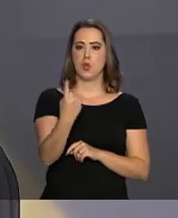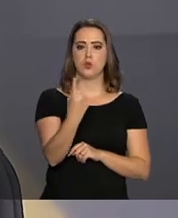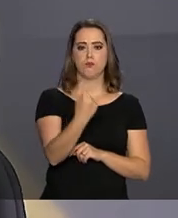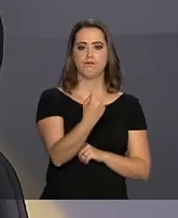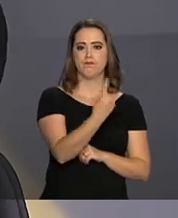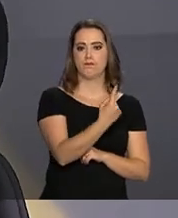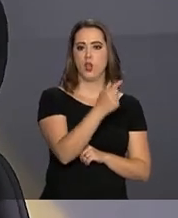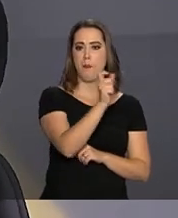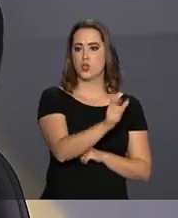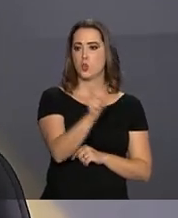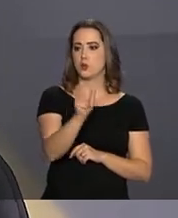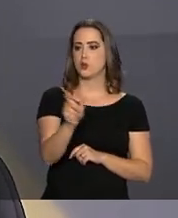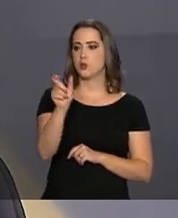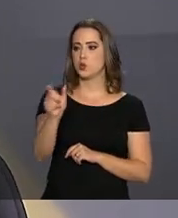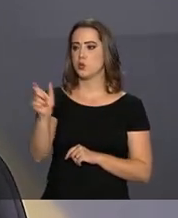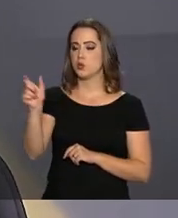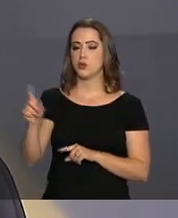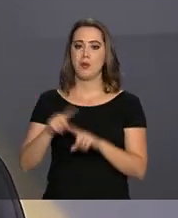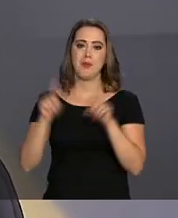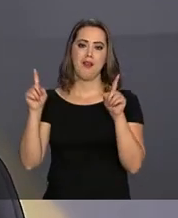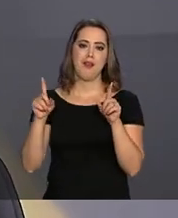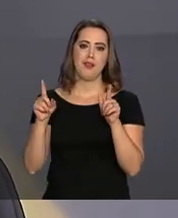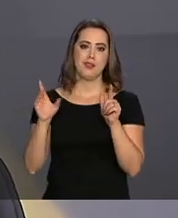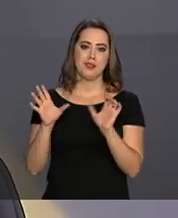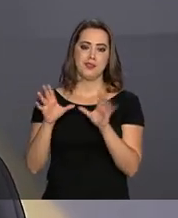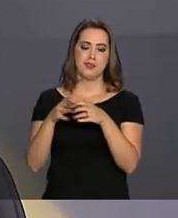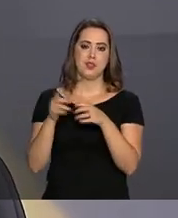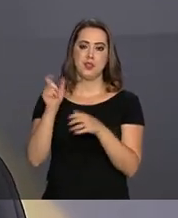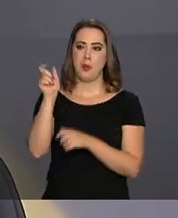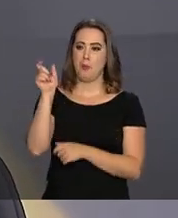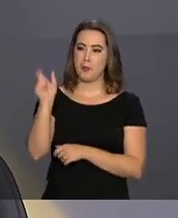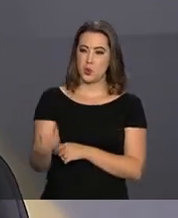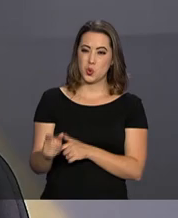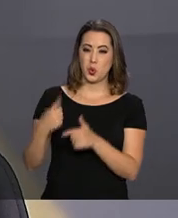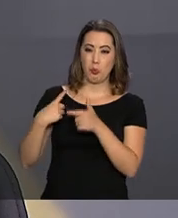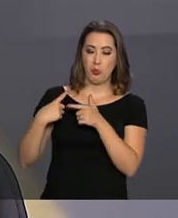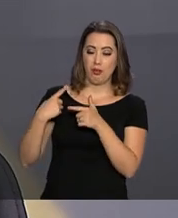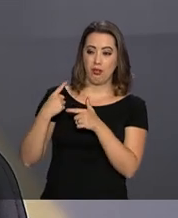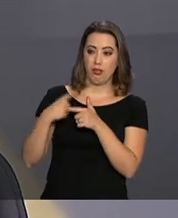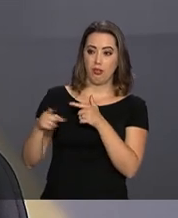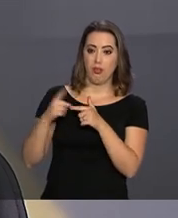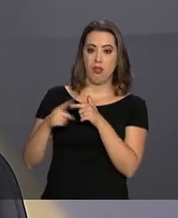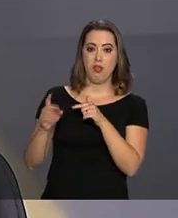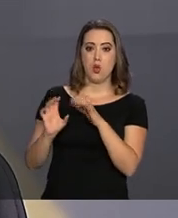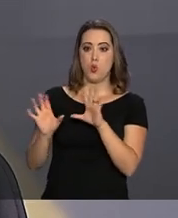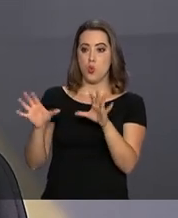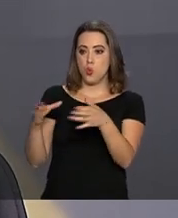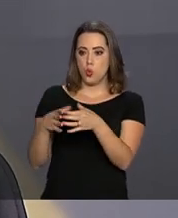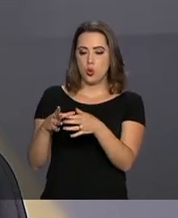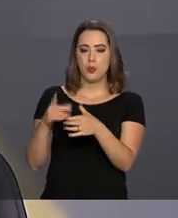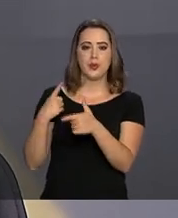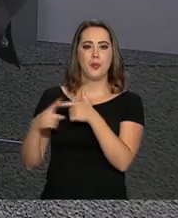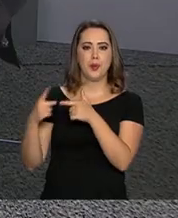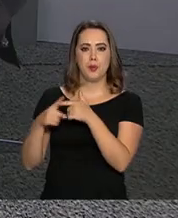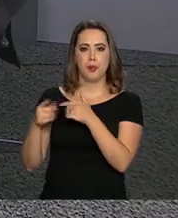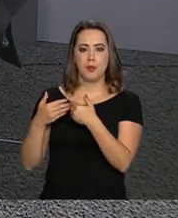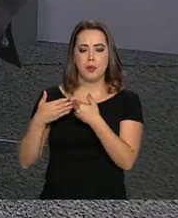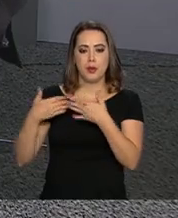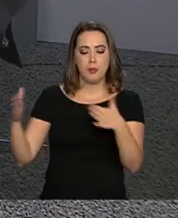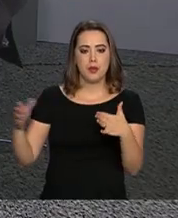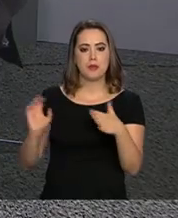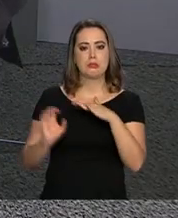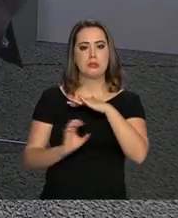Enquanto que os setores que serão prejudicados, eventualmente, por uma competição maior do exterior, a perda,